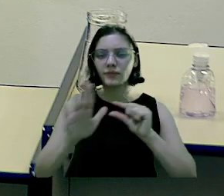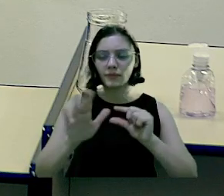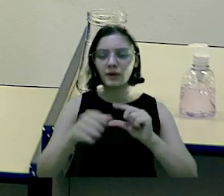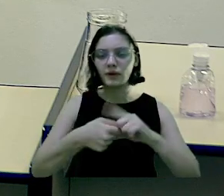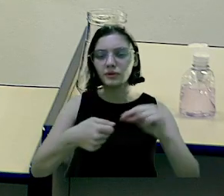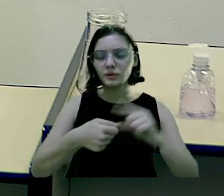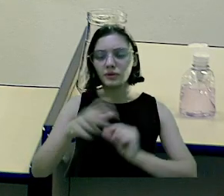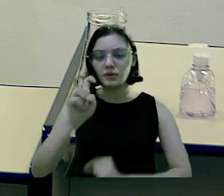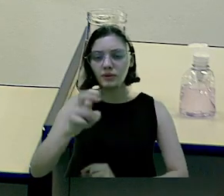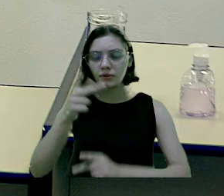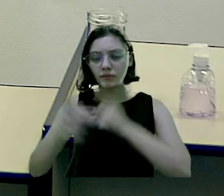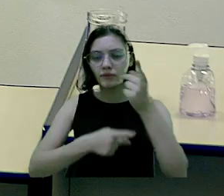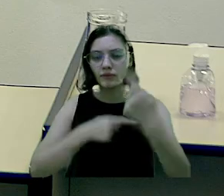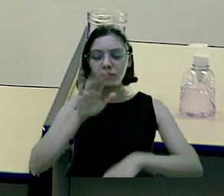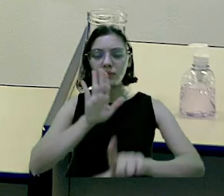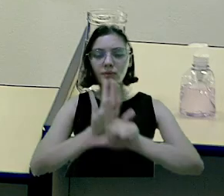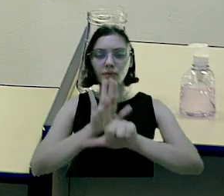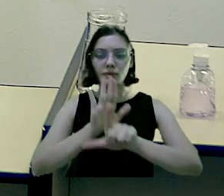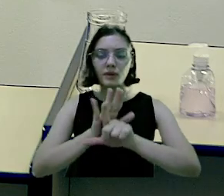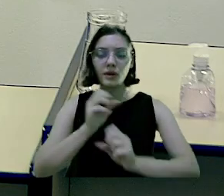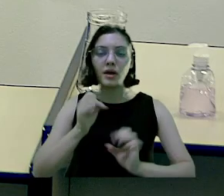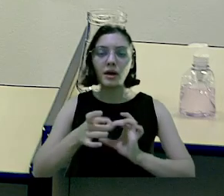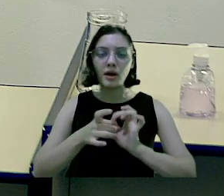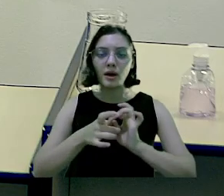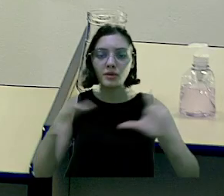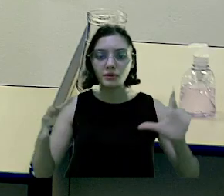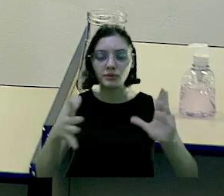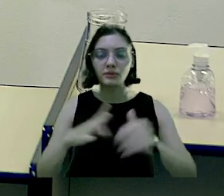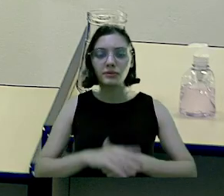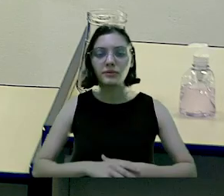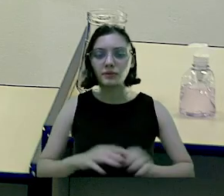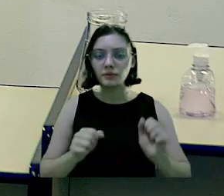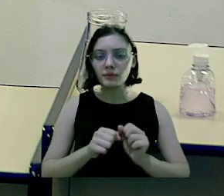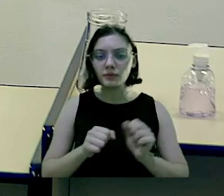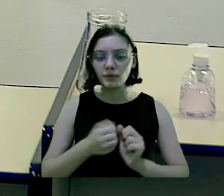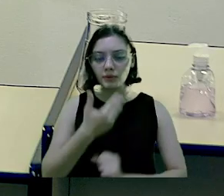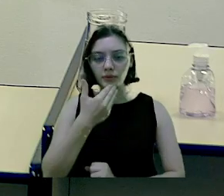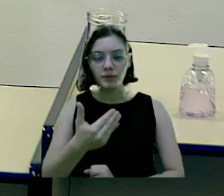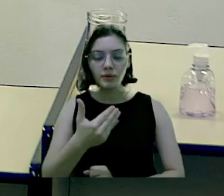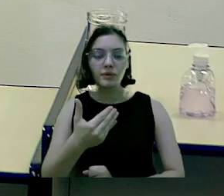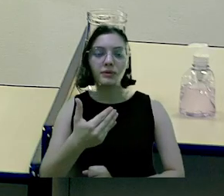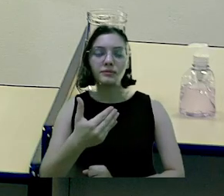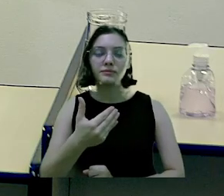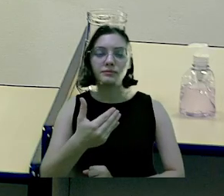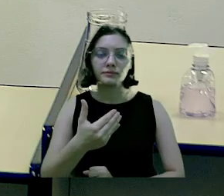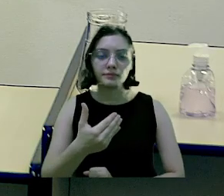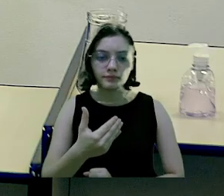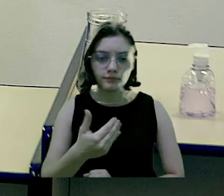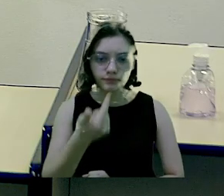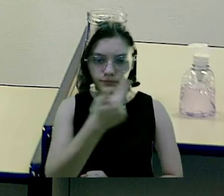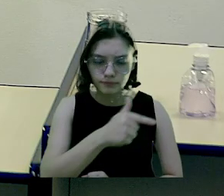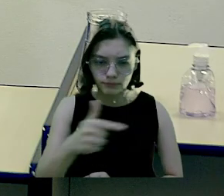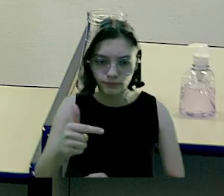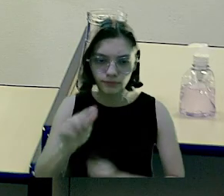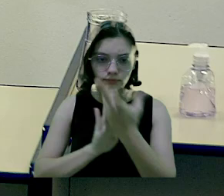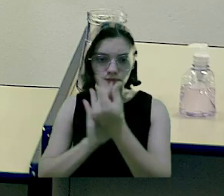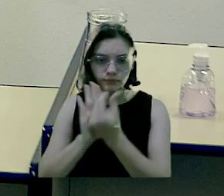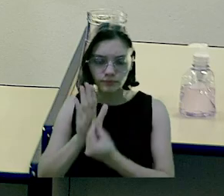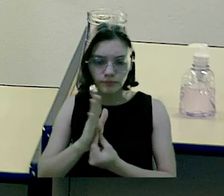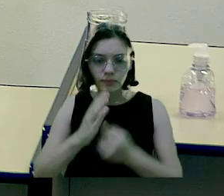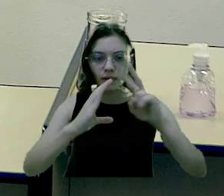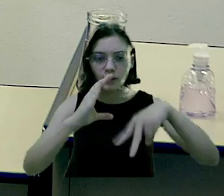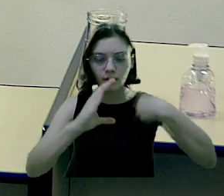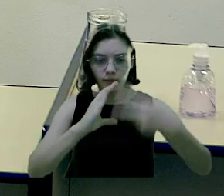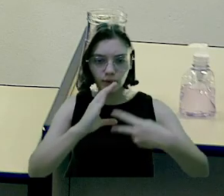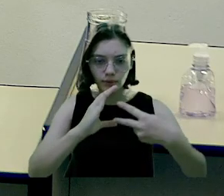Artigo 5º. Fica o Poder Legislativo autorizado a suplementar, mediante ato de sua mesa diretora, as dotações